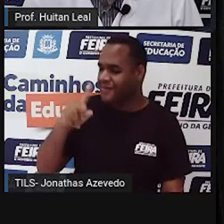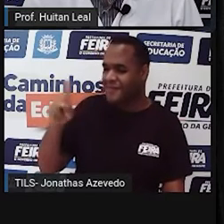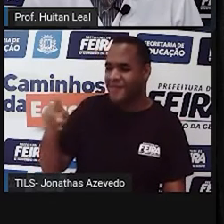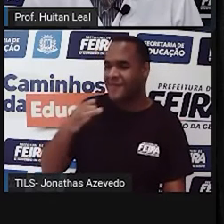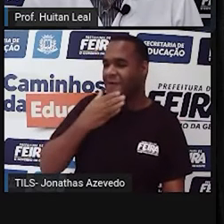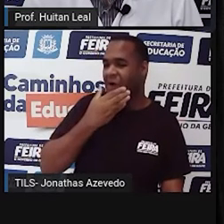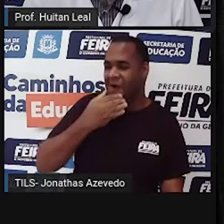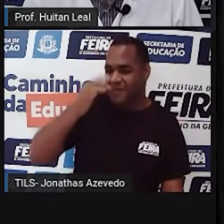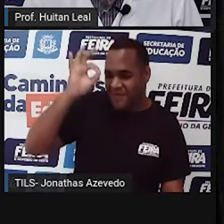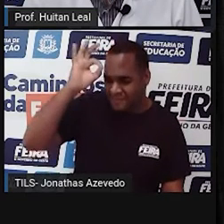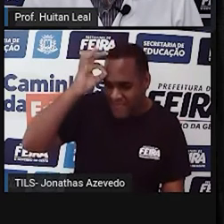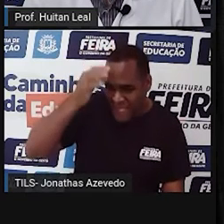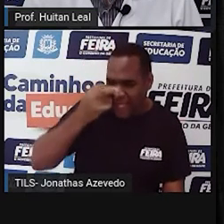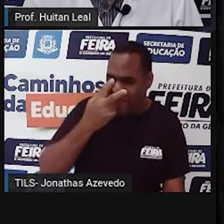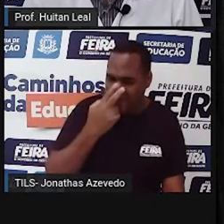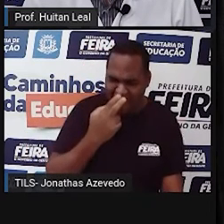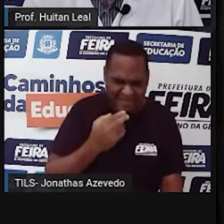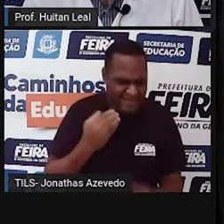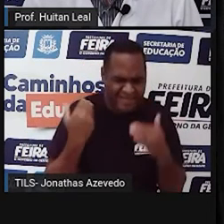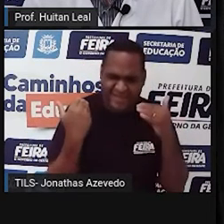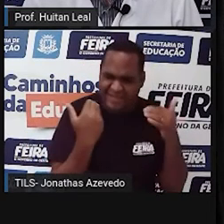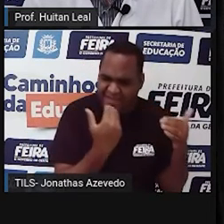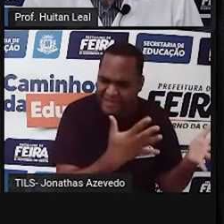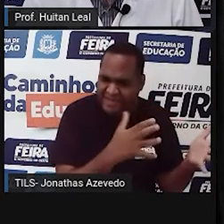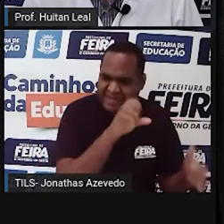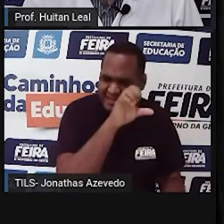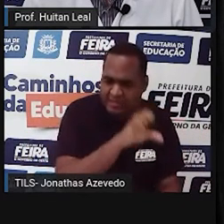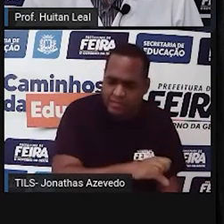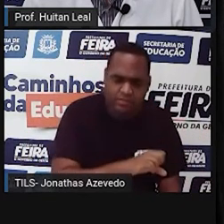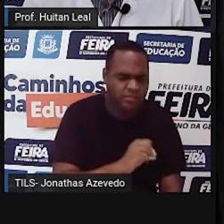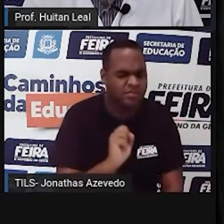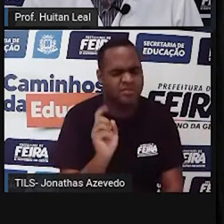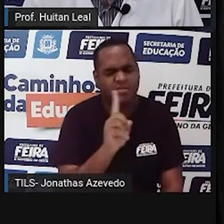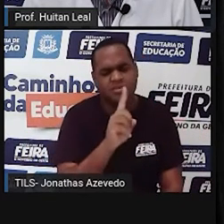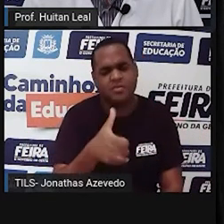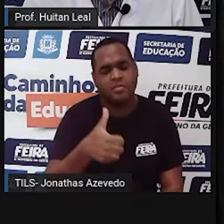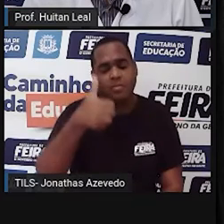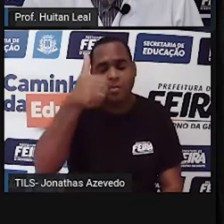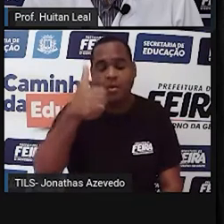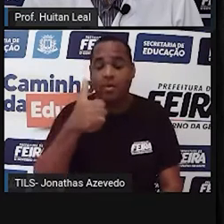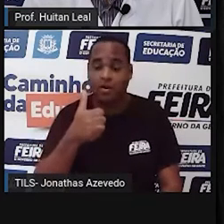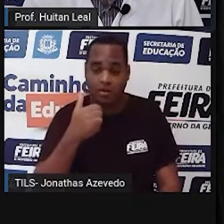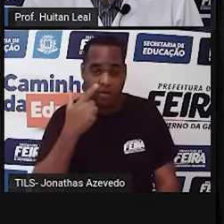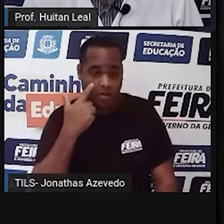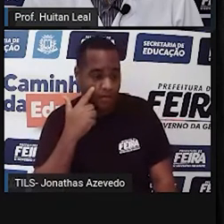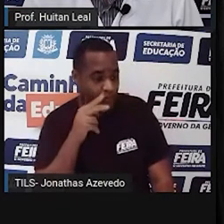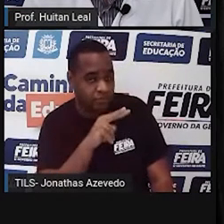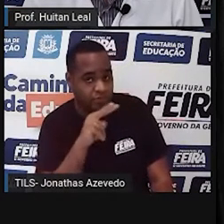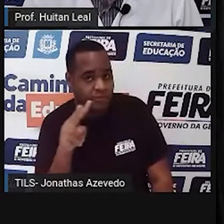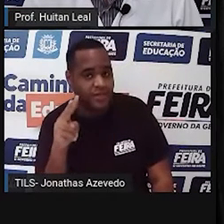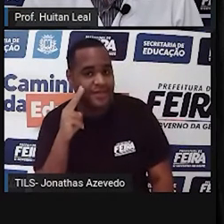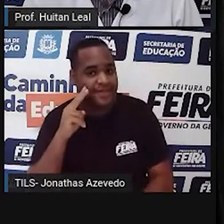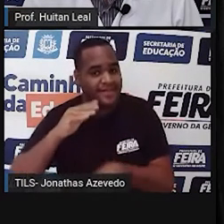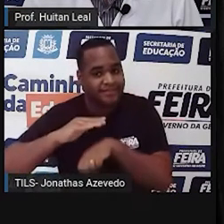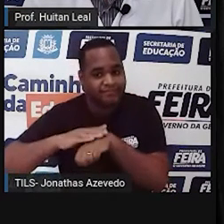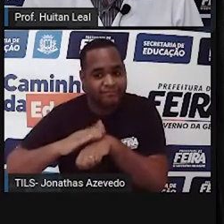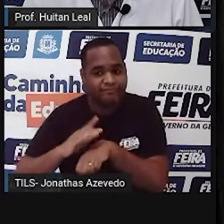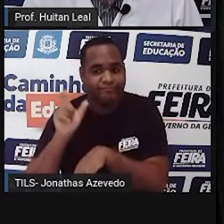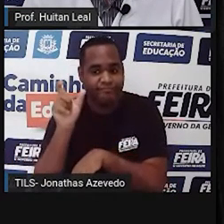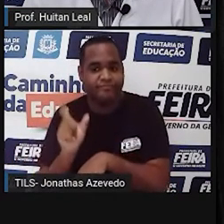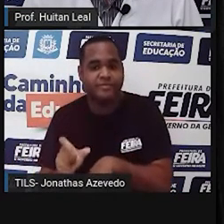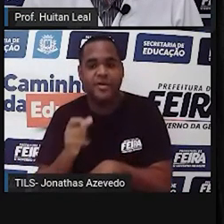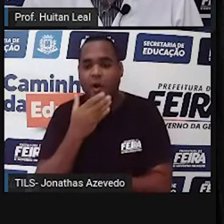homem, não um escombro. Capturado por essa irresistível imagem de si mesmo, Israel